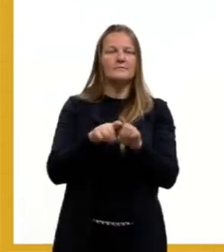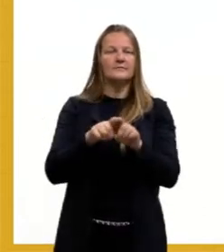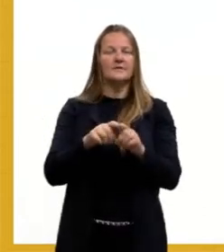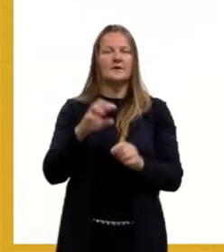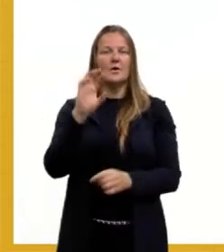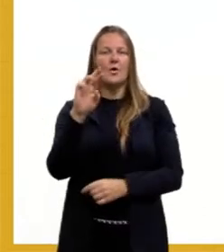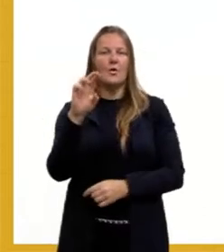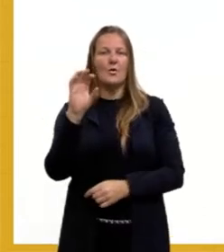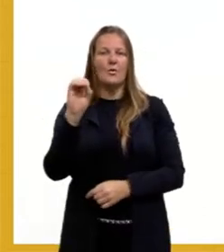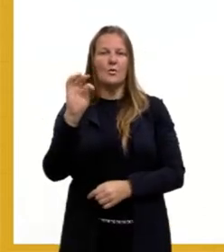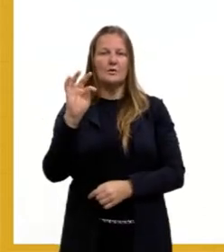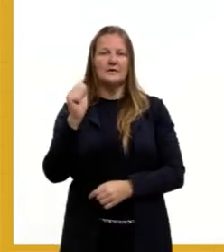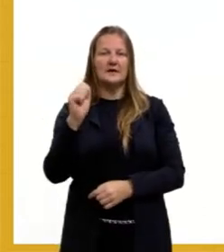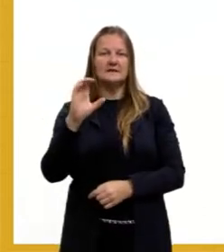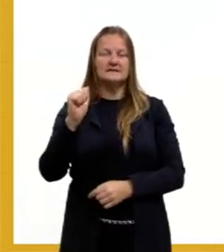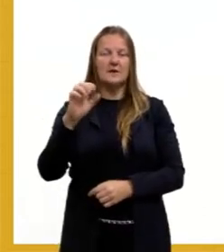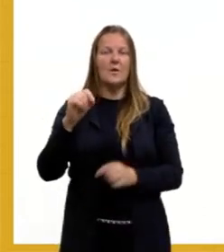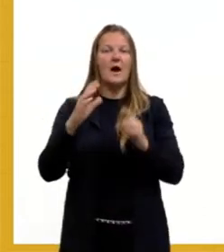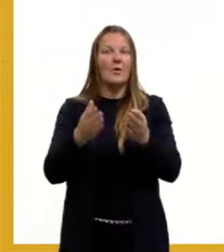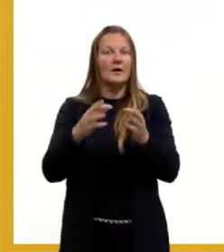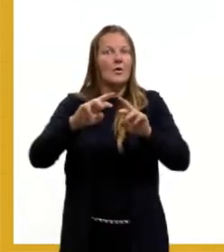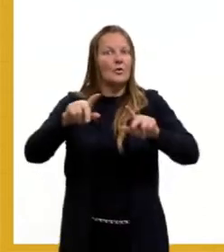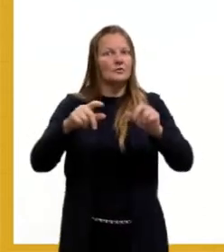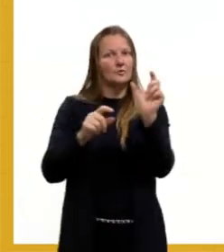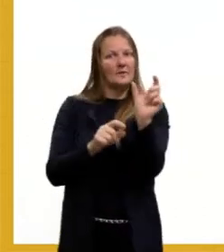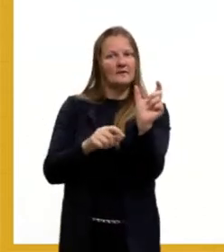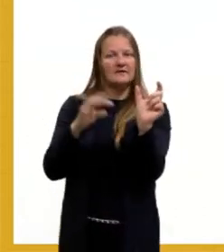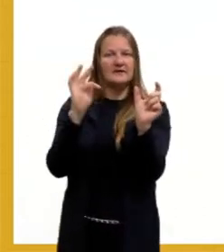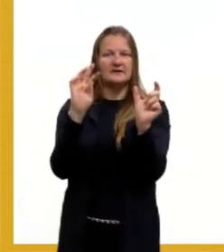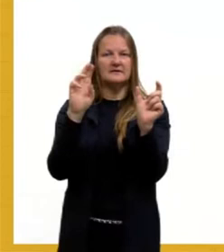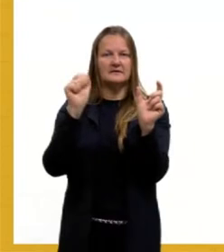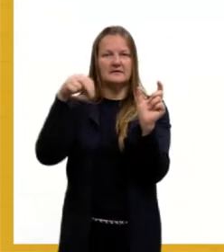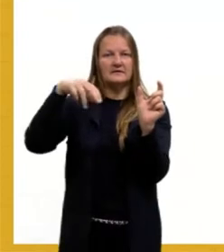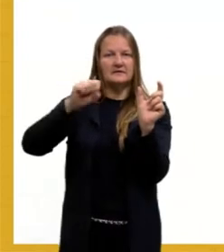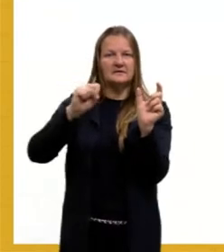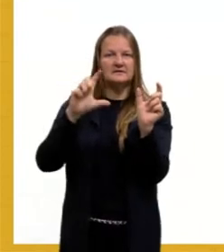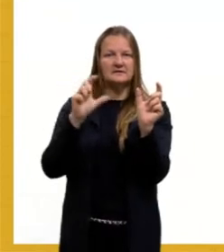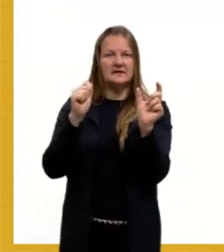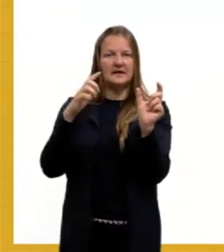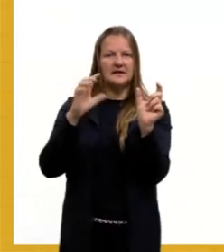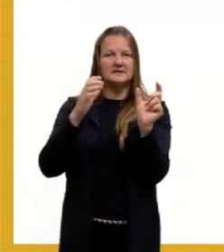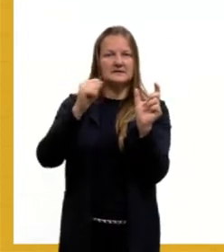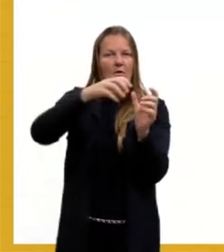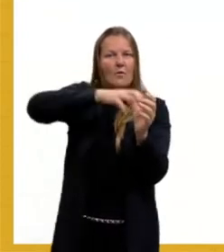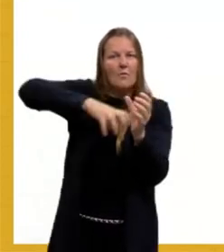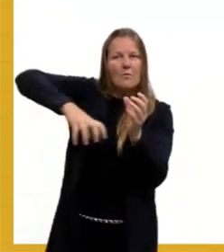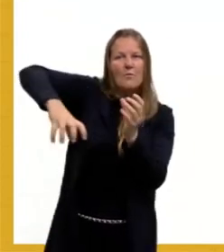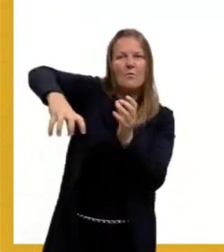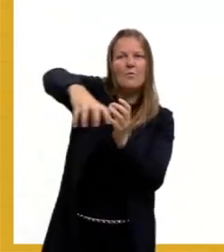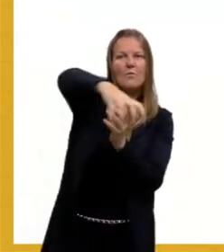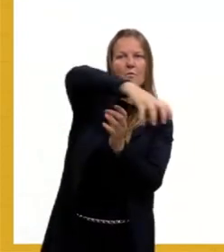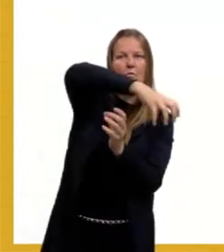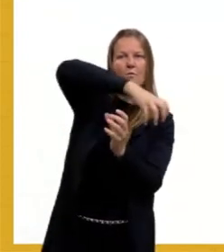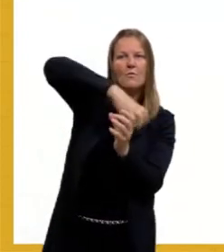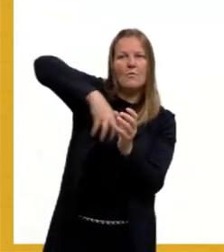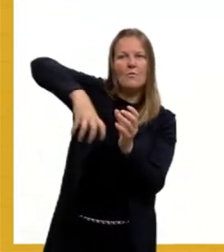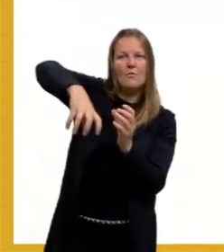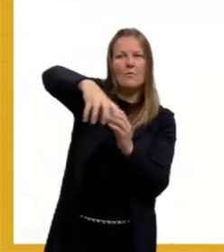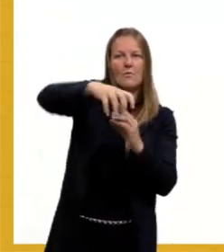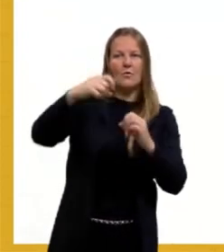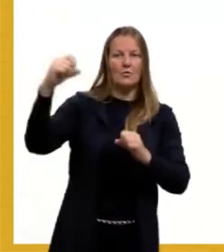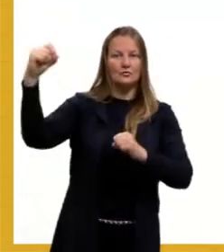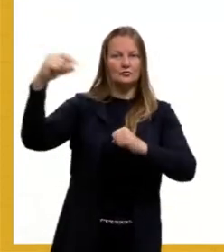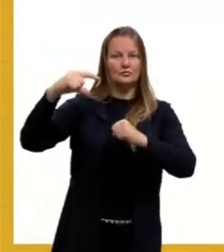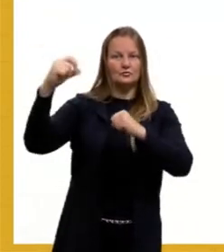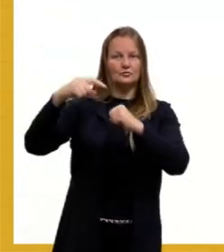rotação. Já a translação, o movimento, né, em torno do Sol dura 365 dias, uma informação